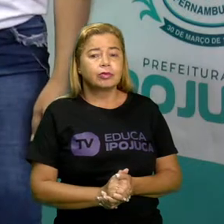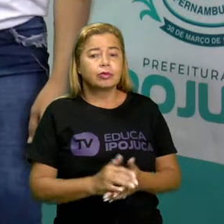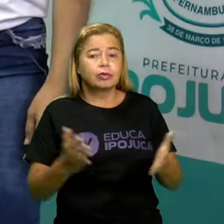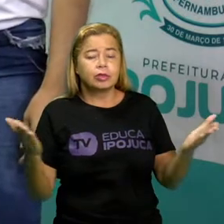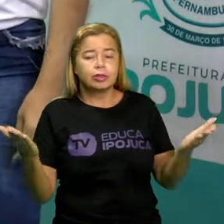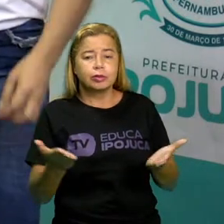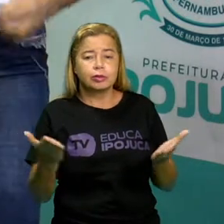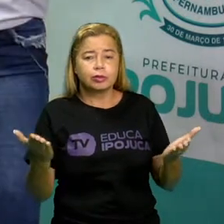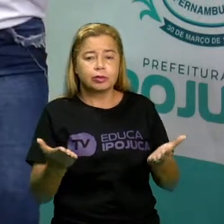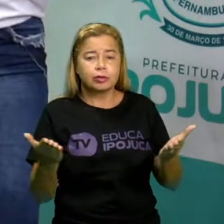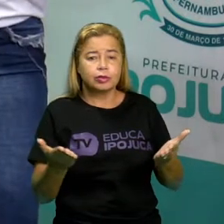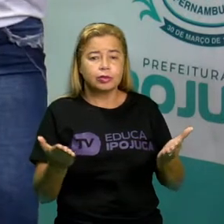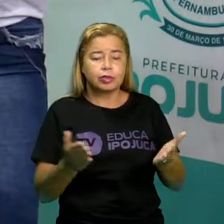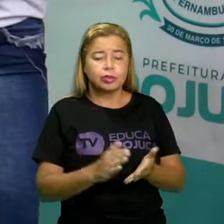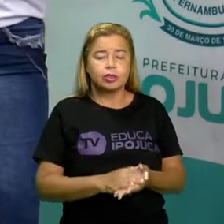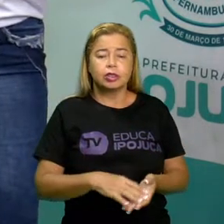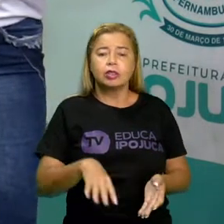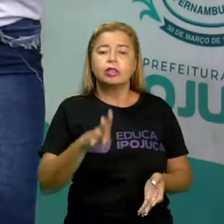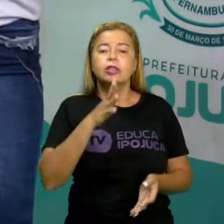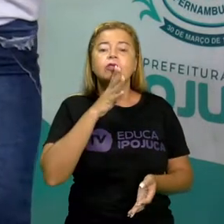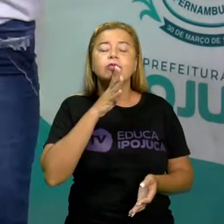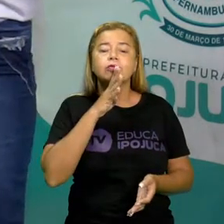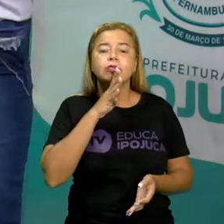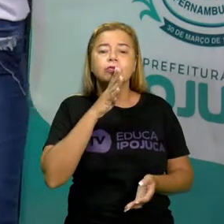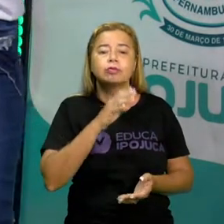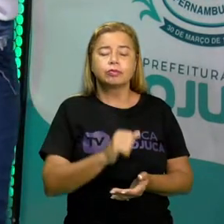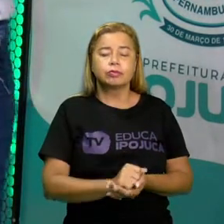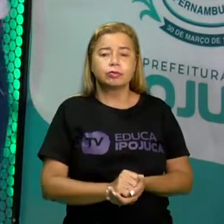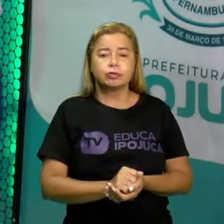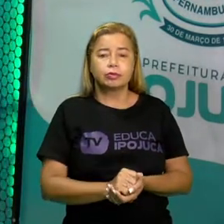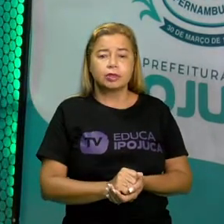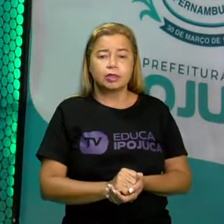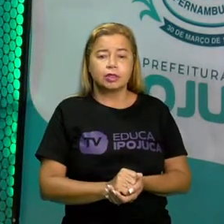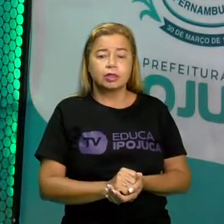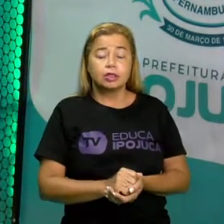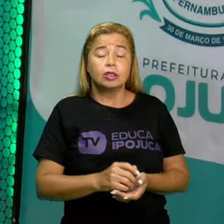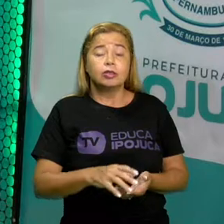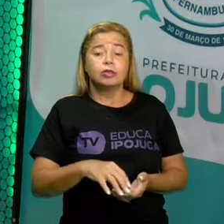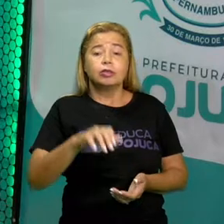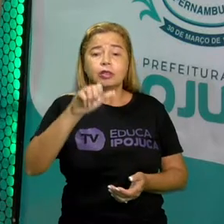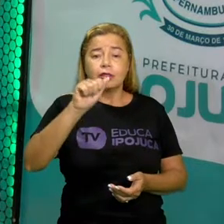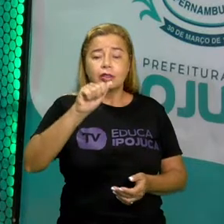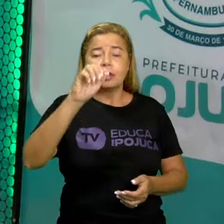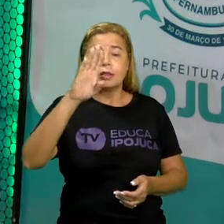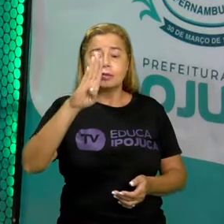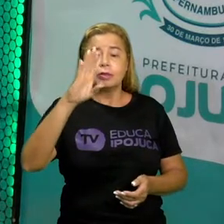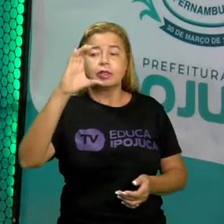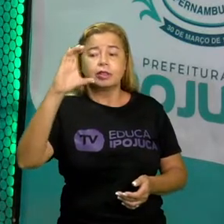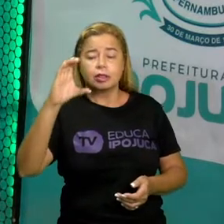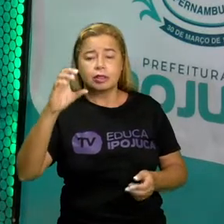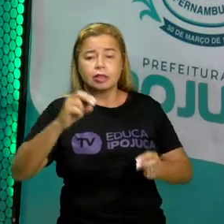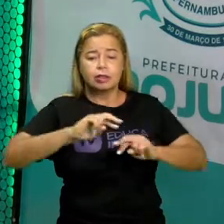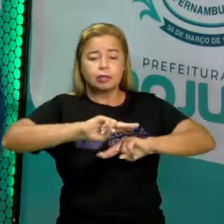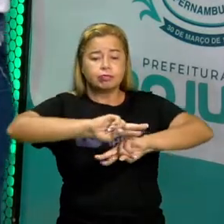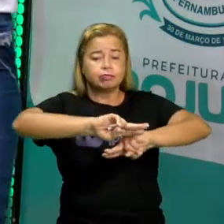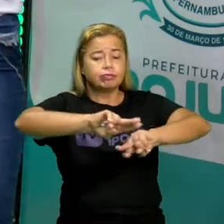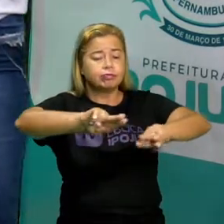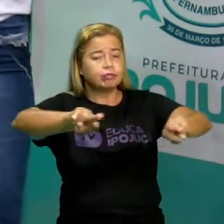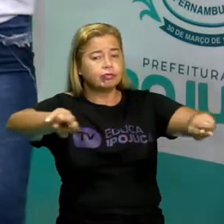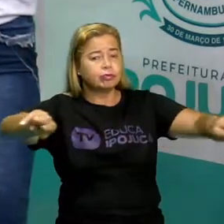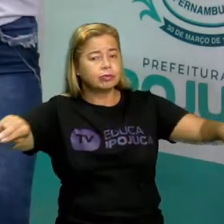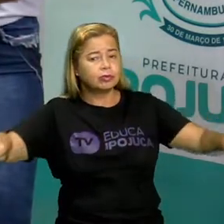hoje nós vamos conhecer o nosso alfabeto e as diversas maneiras de